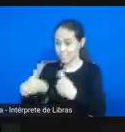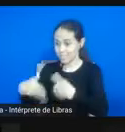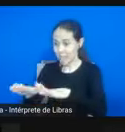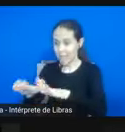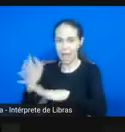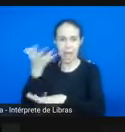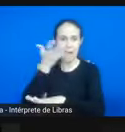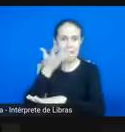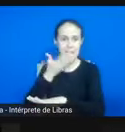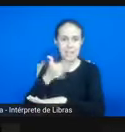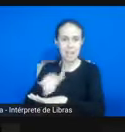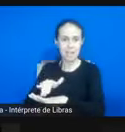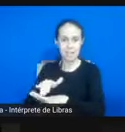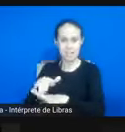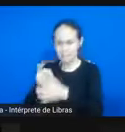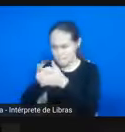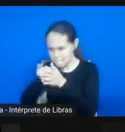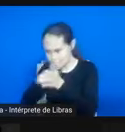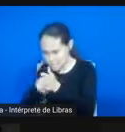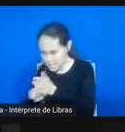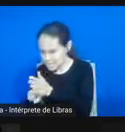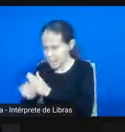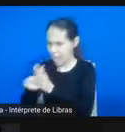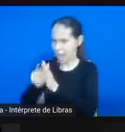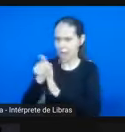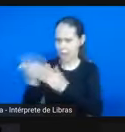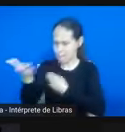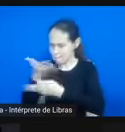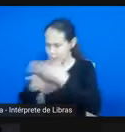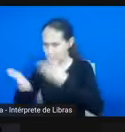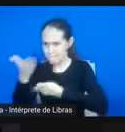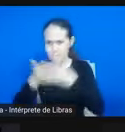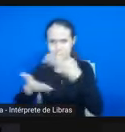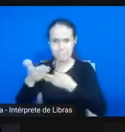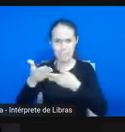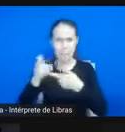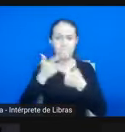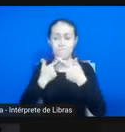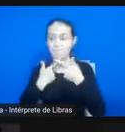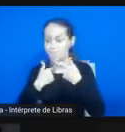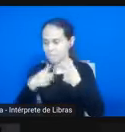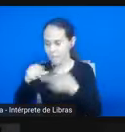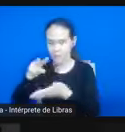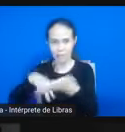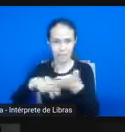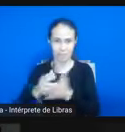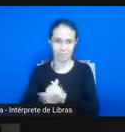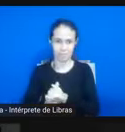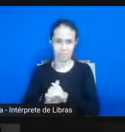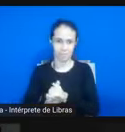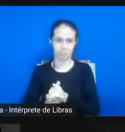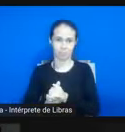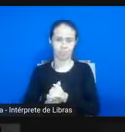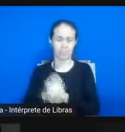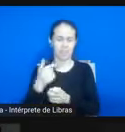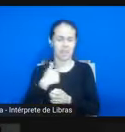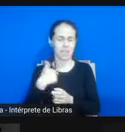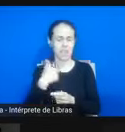Então, tipo assim, vão investigar. Trocar a exposição pela investigação. E aí, nessa brincadeirinha,